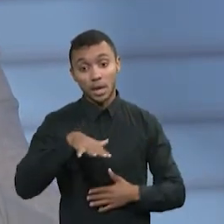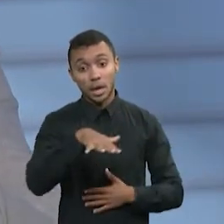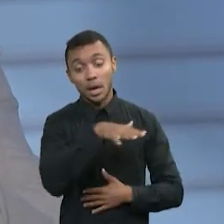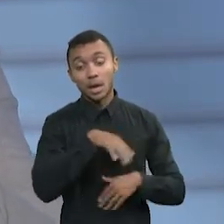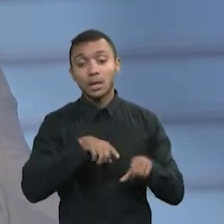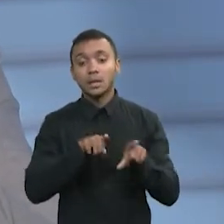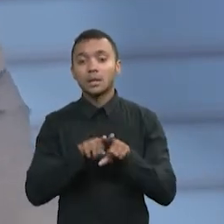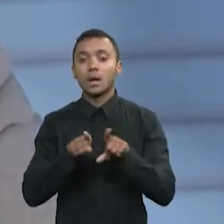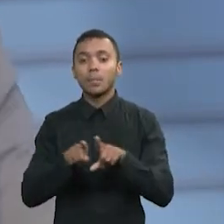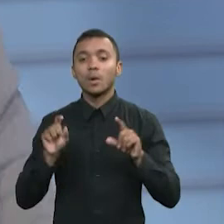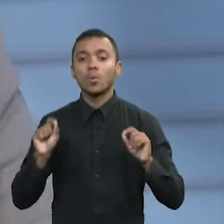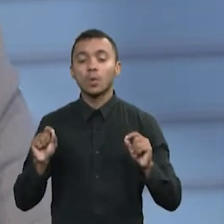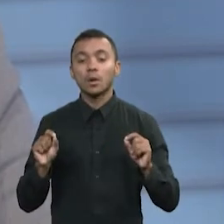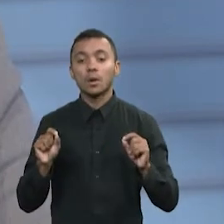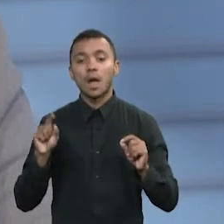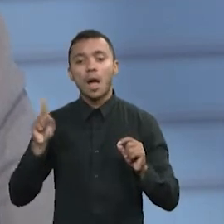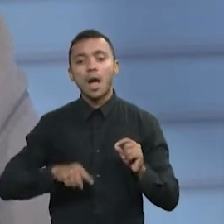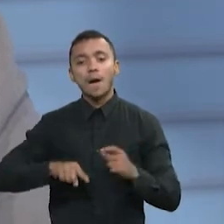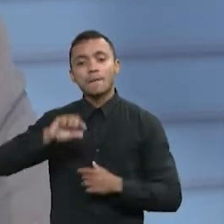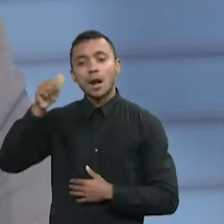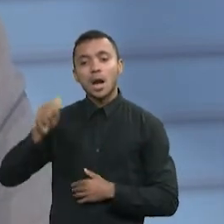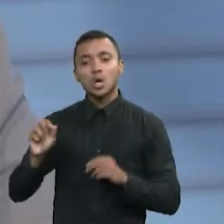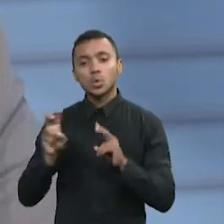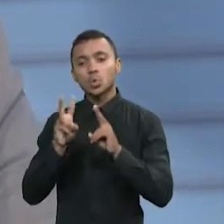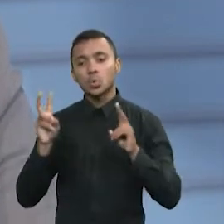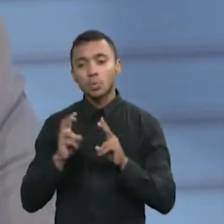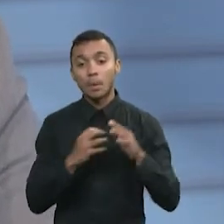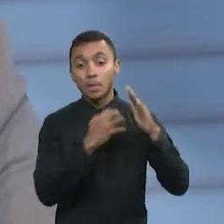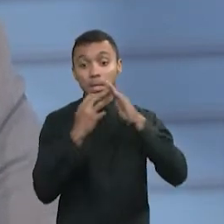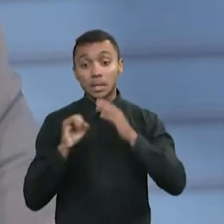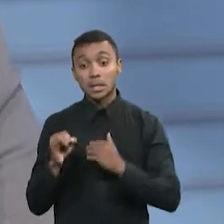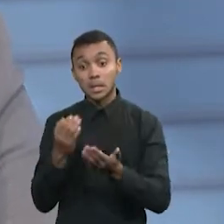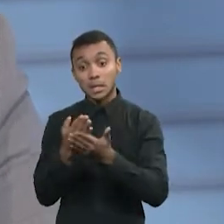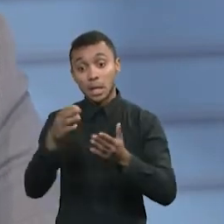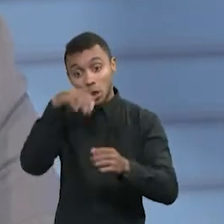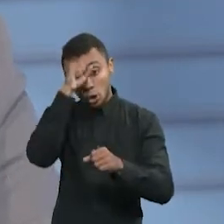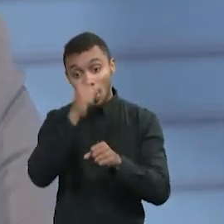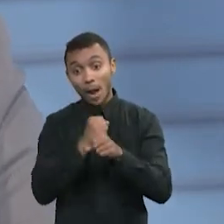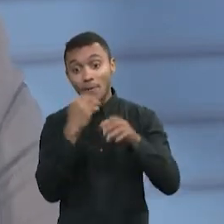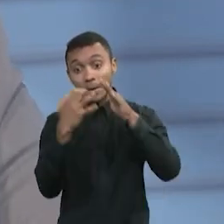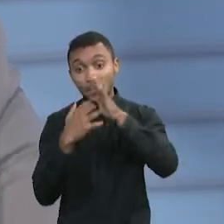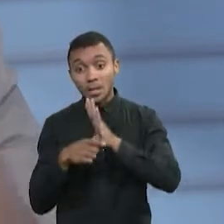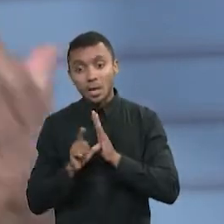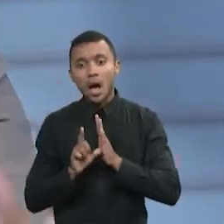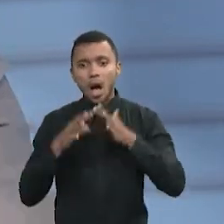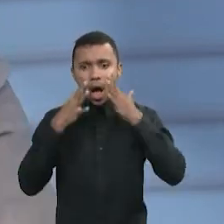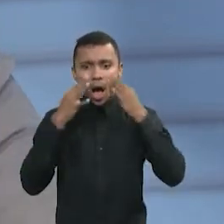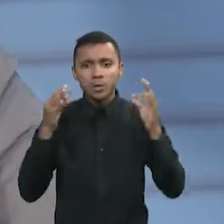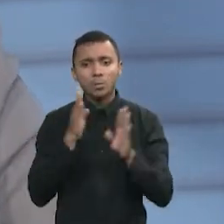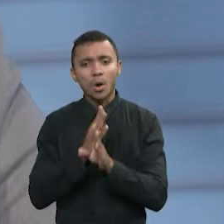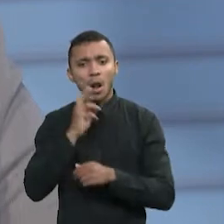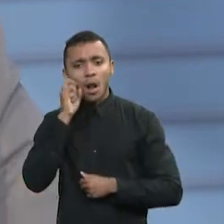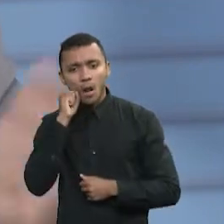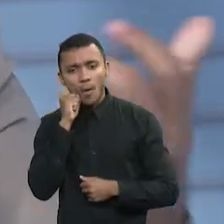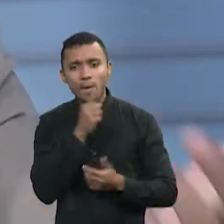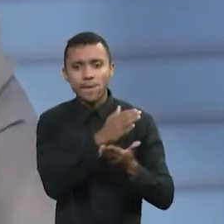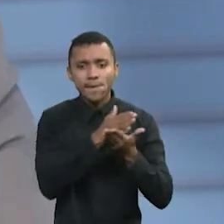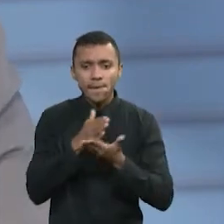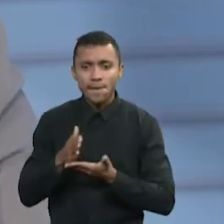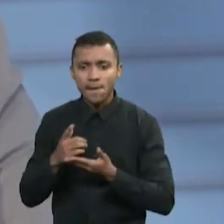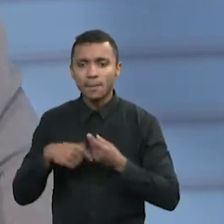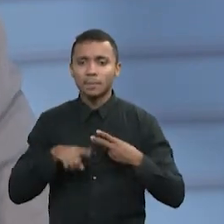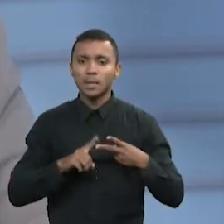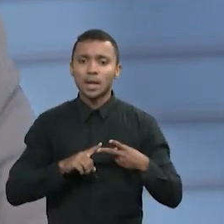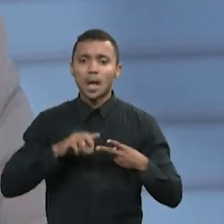mesmo para poder avaliar questões de empresas, porque quem é empresário tem que se atentar, porque existe distribuição de lucros, existe o famoso